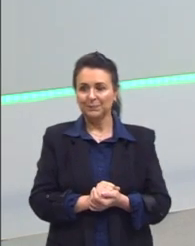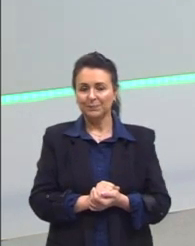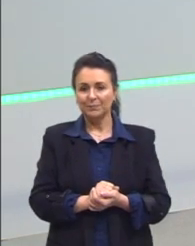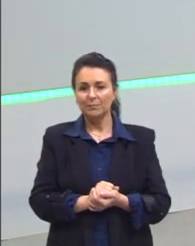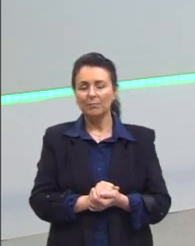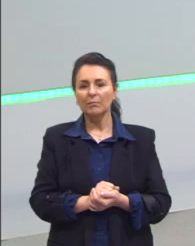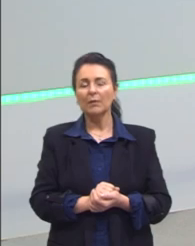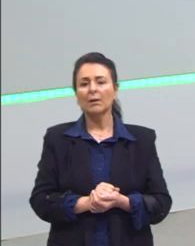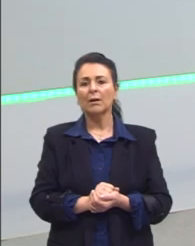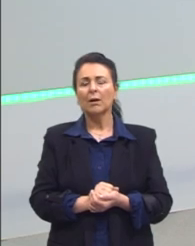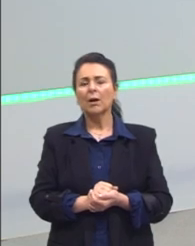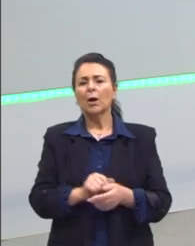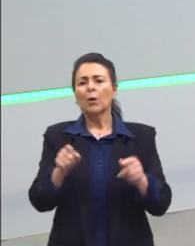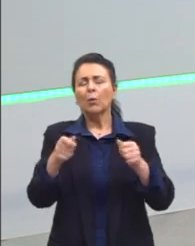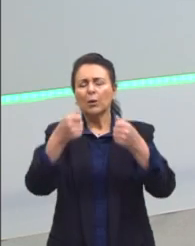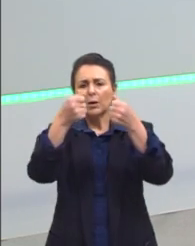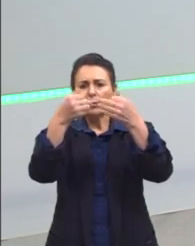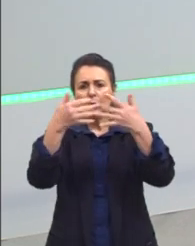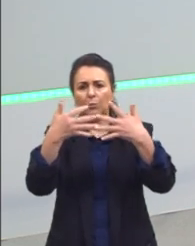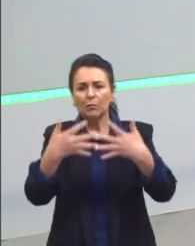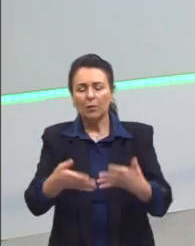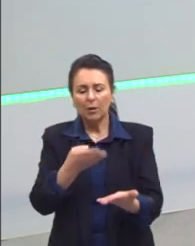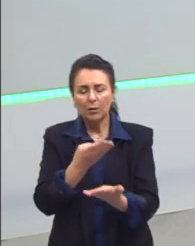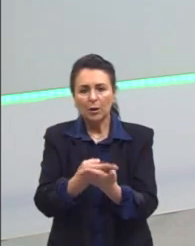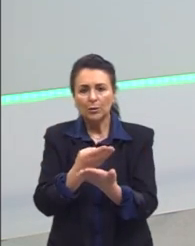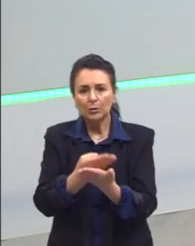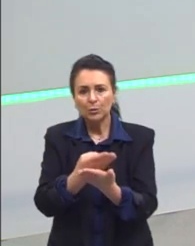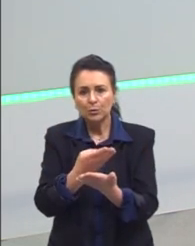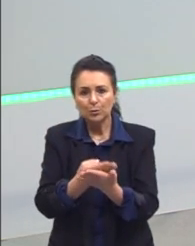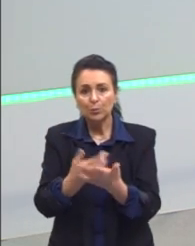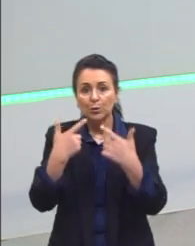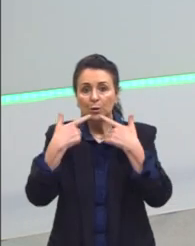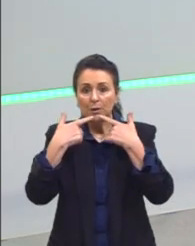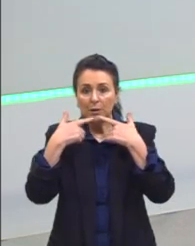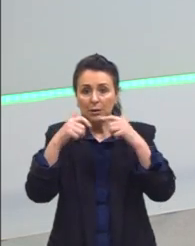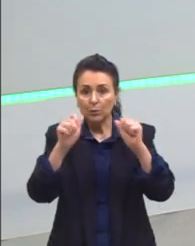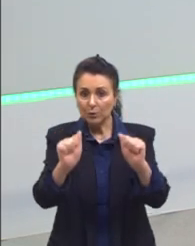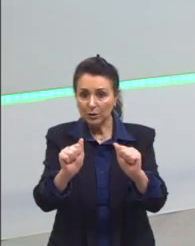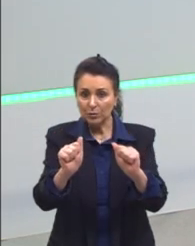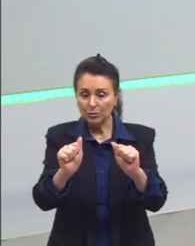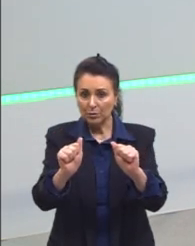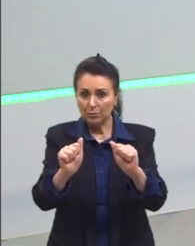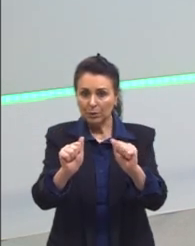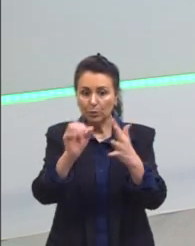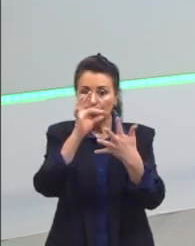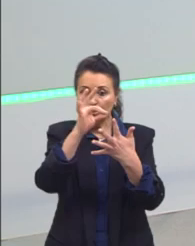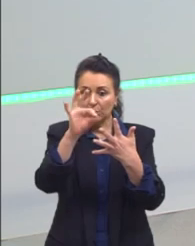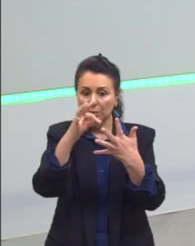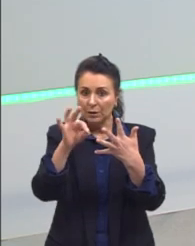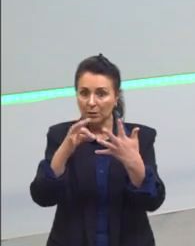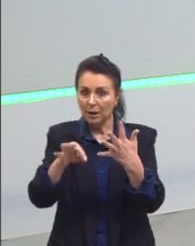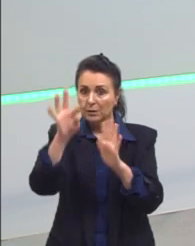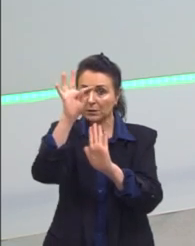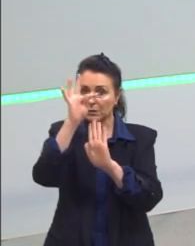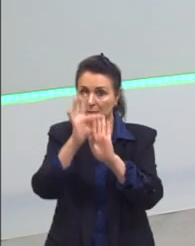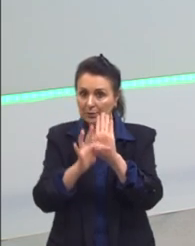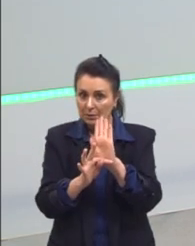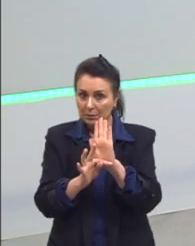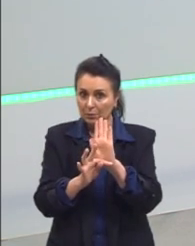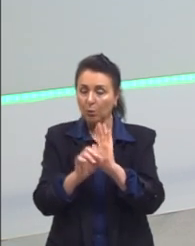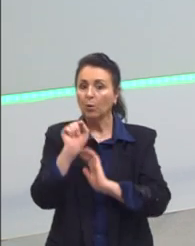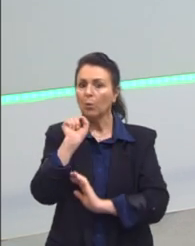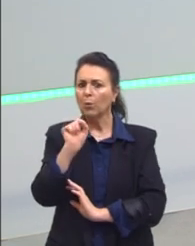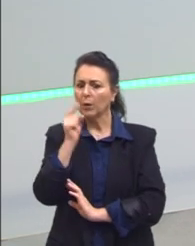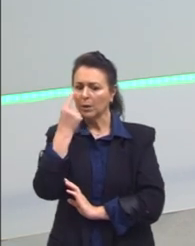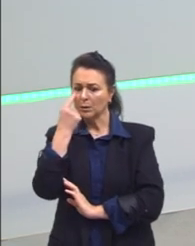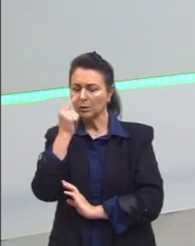Quando a gente fala sobre estudo dos aspectos linguísticos nos diferentes textos, o a gente vai olhar?